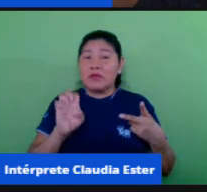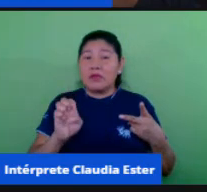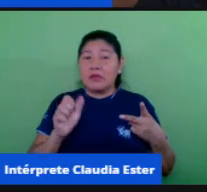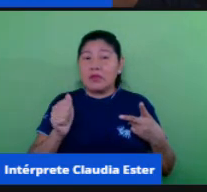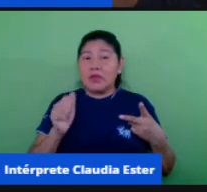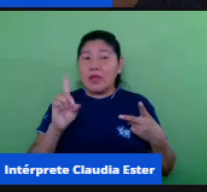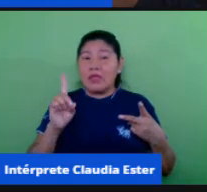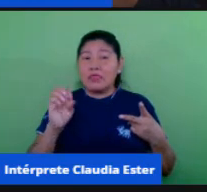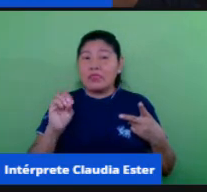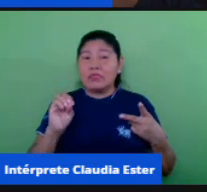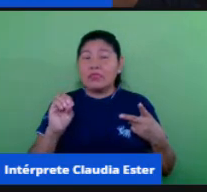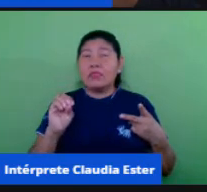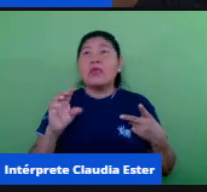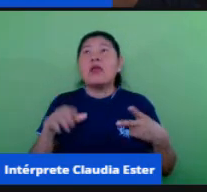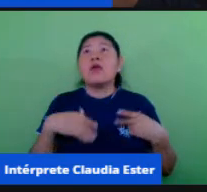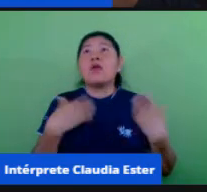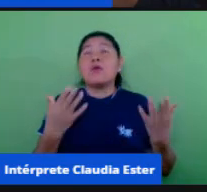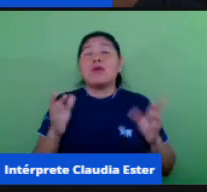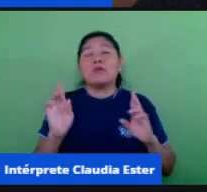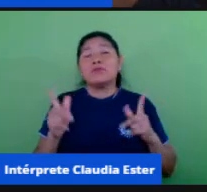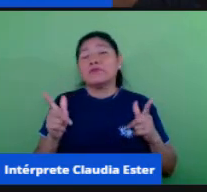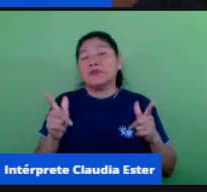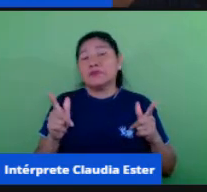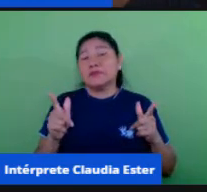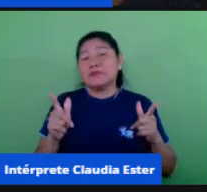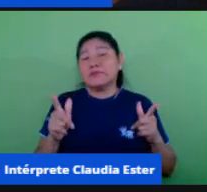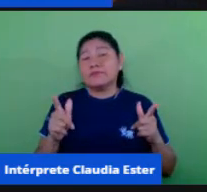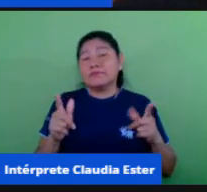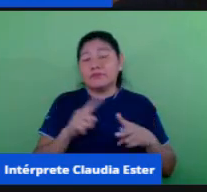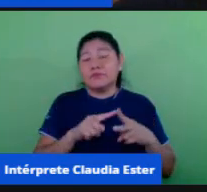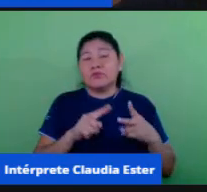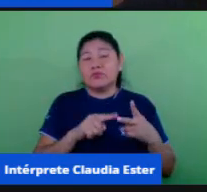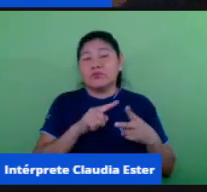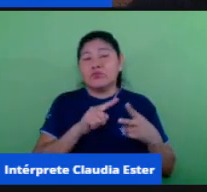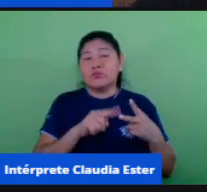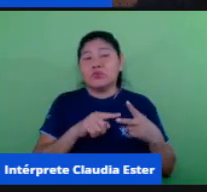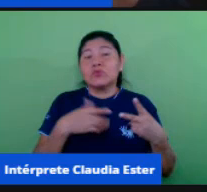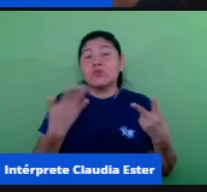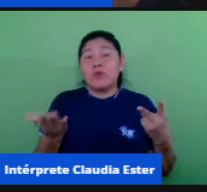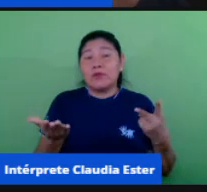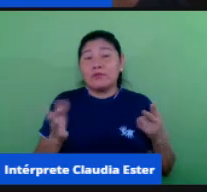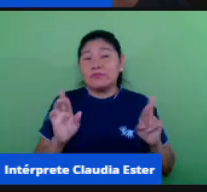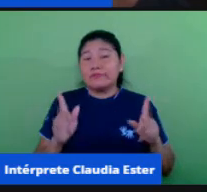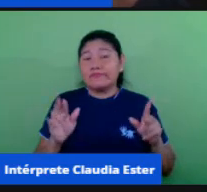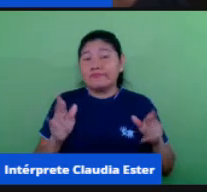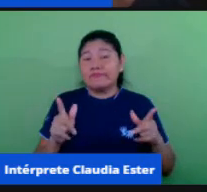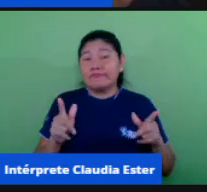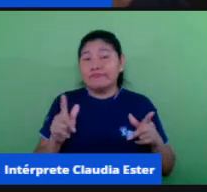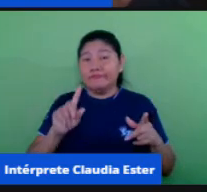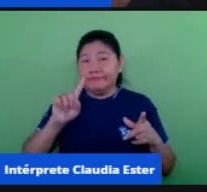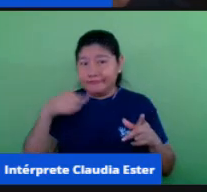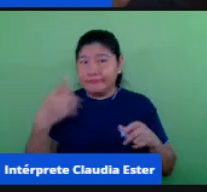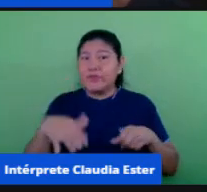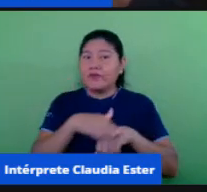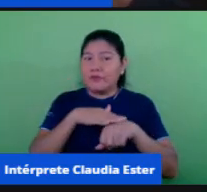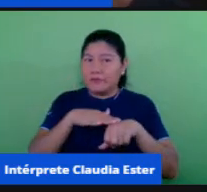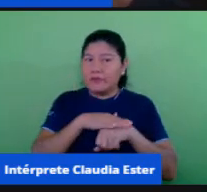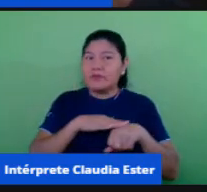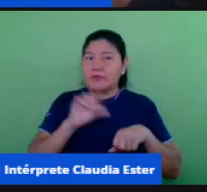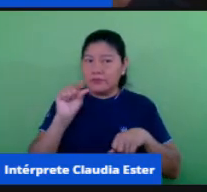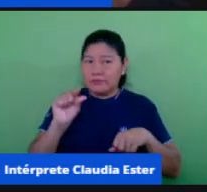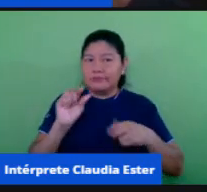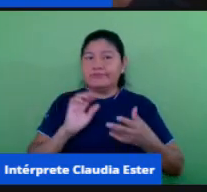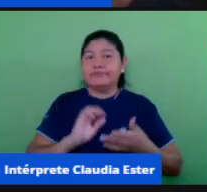diferença entre essas duas modalidades de ensino e é isso que a gente vai ver mais para frente pode passar por favor